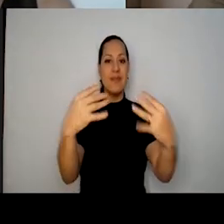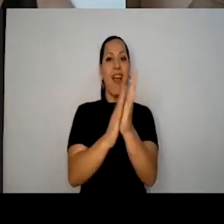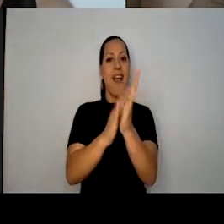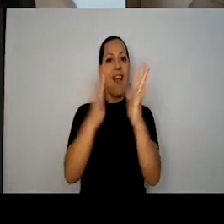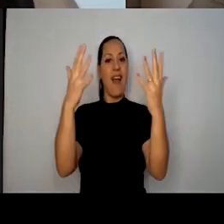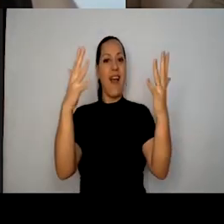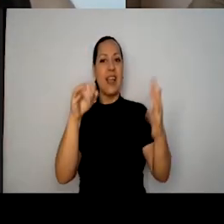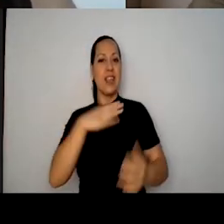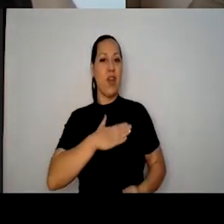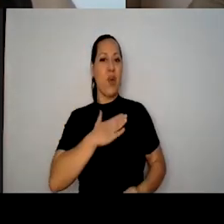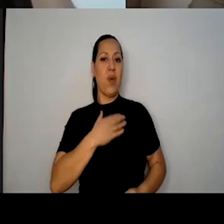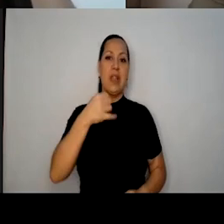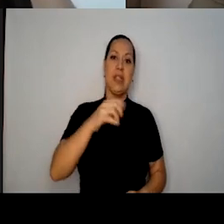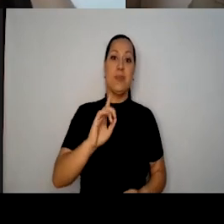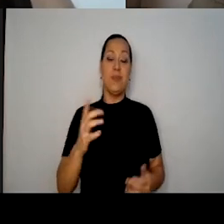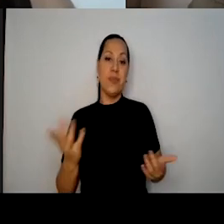também